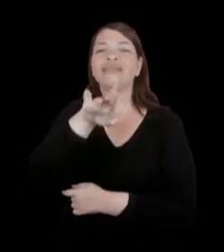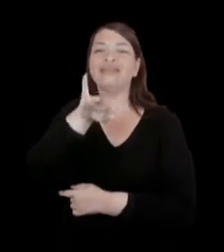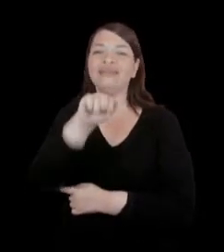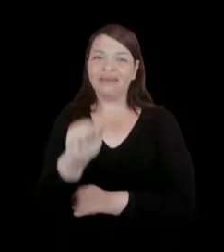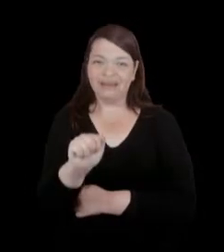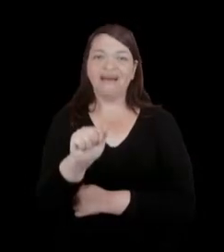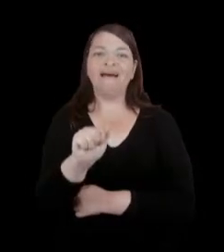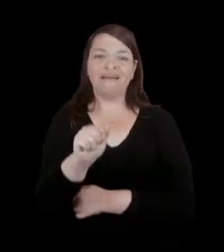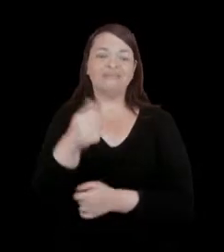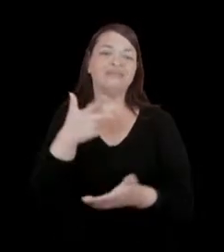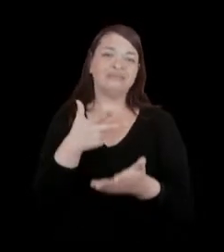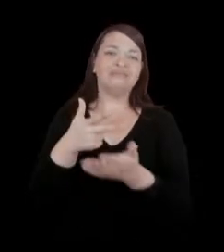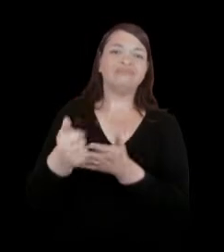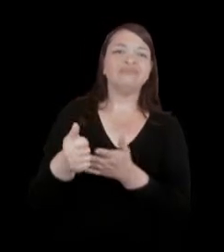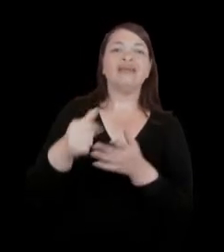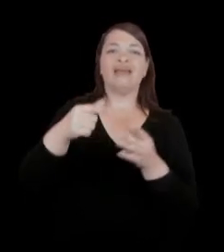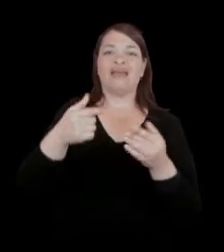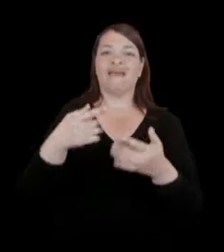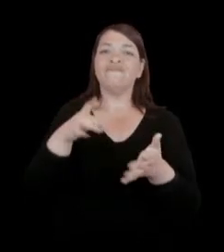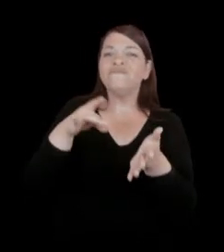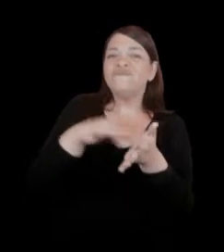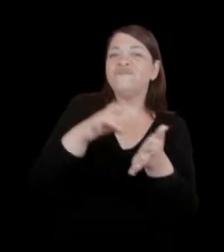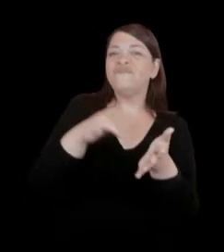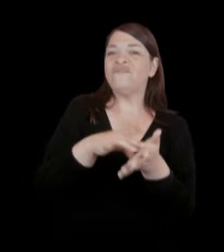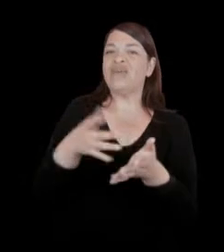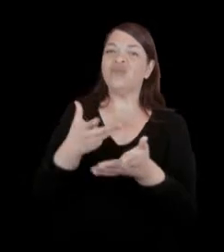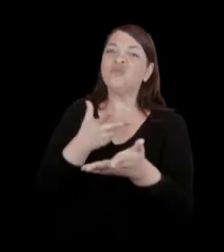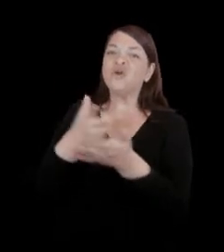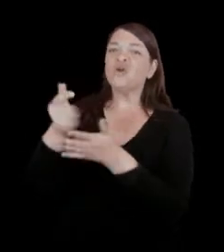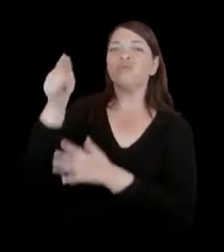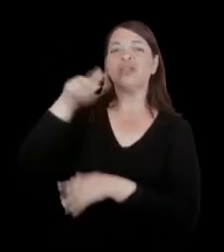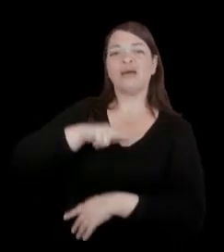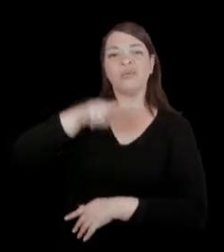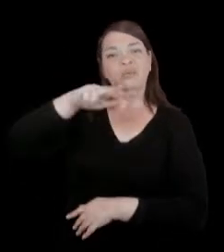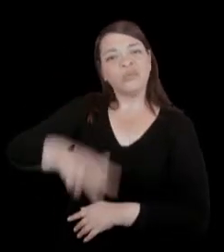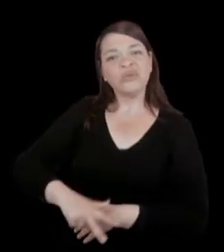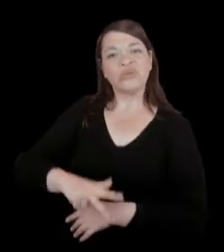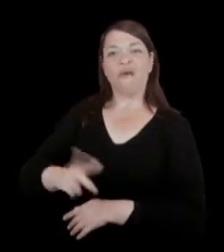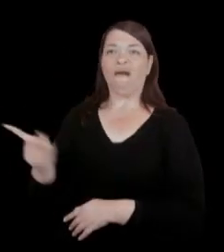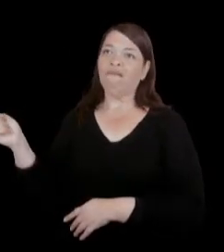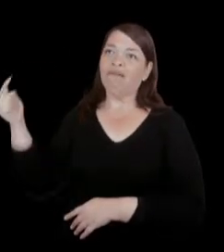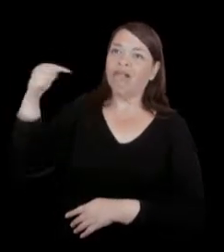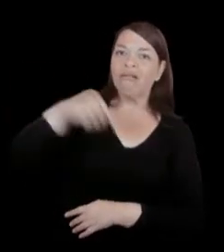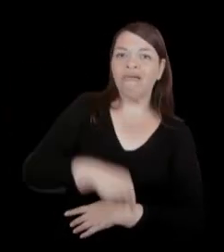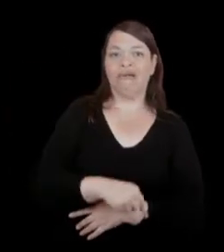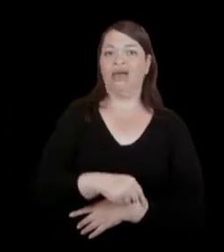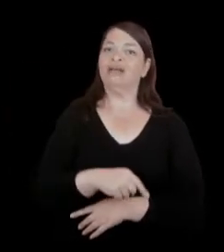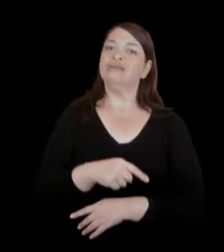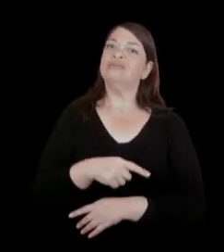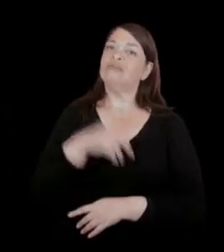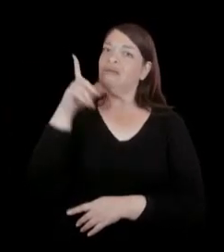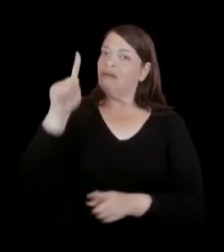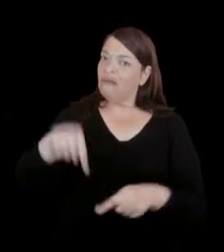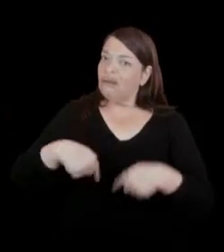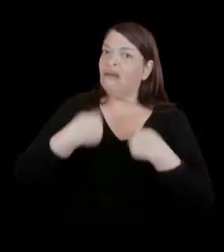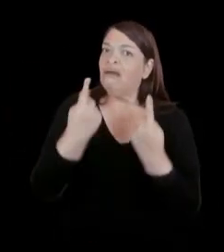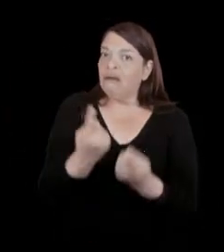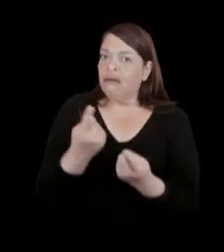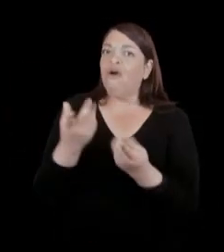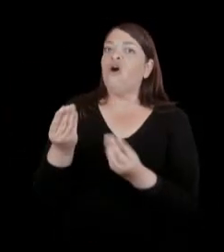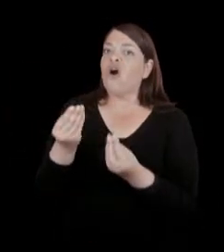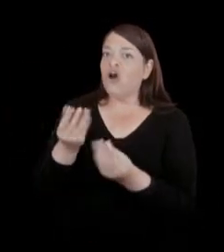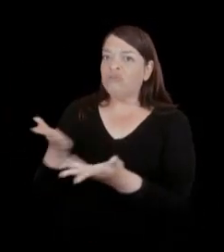planos enormes de vidro vieram de Portugal, que também teve um desafio logístico de